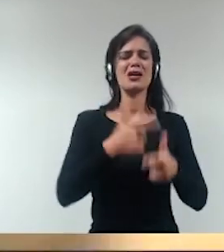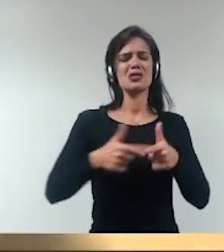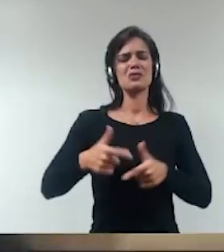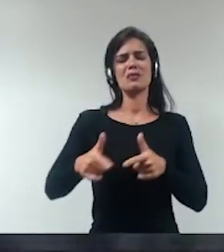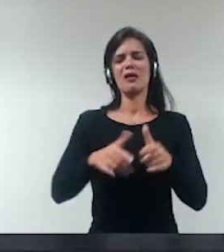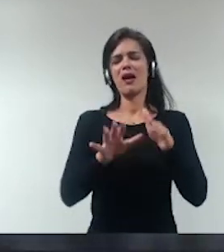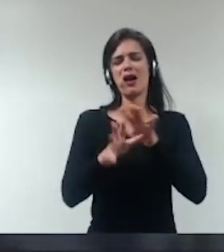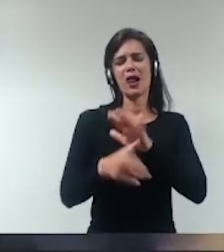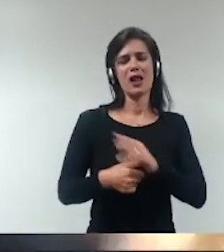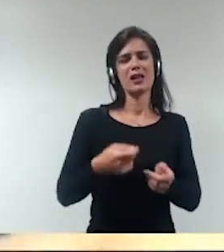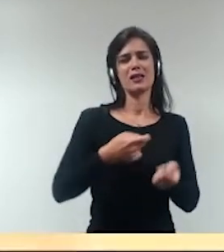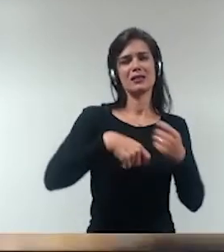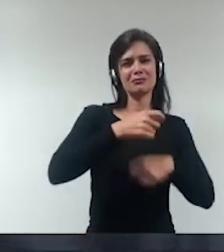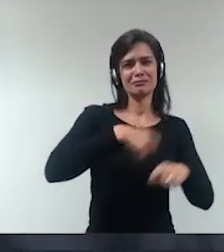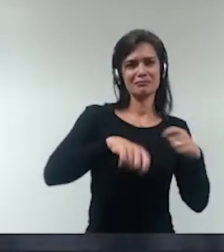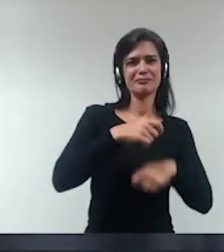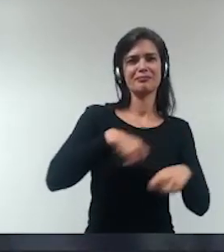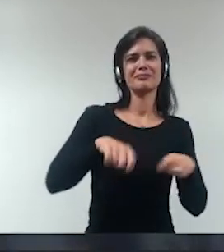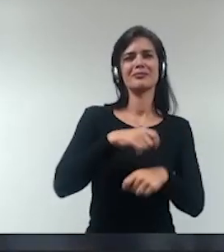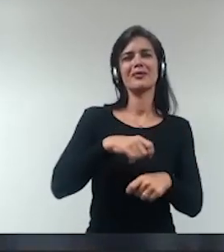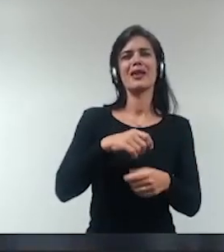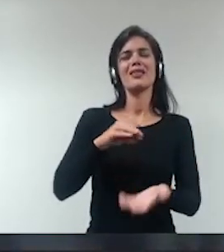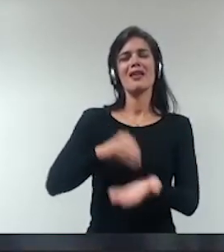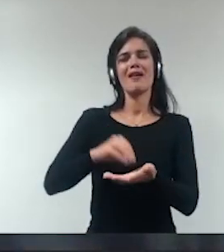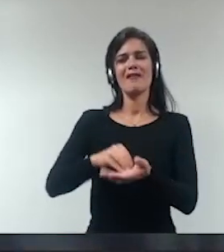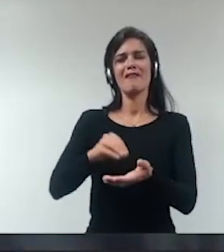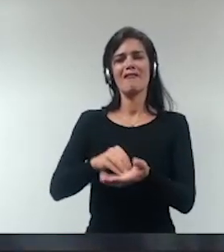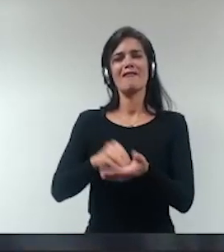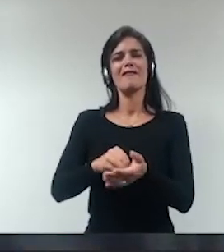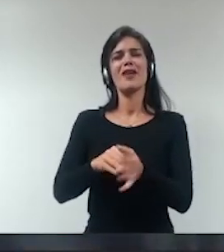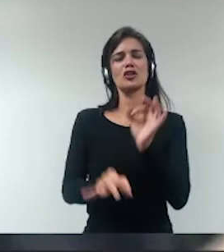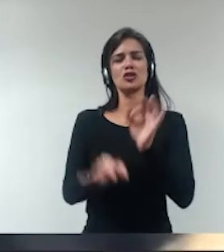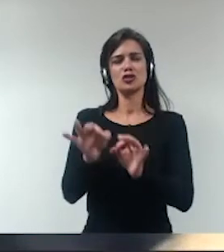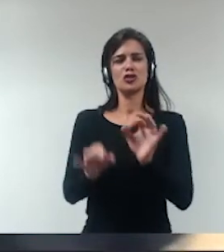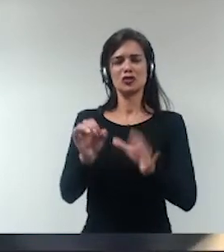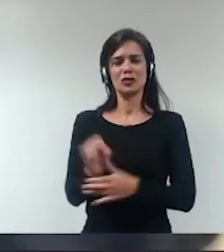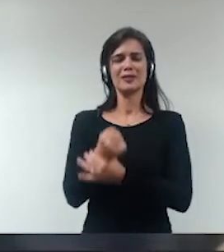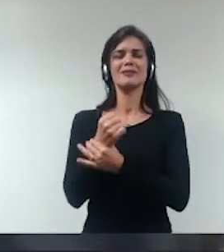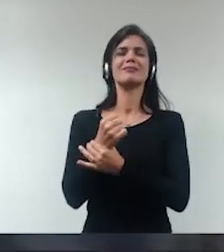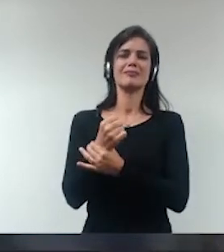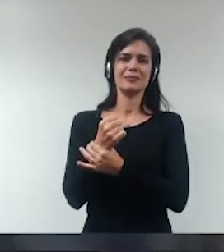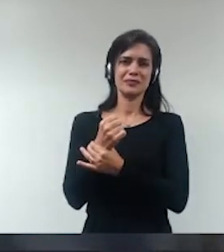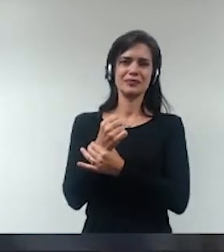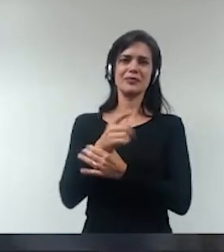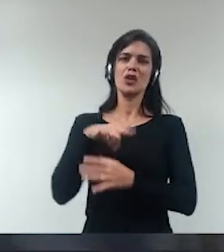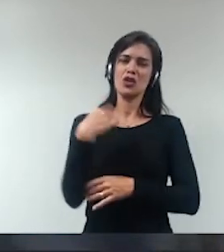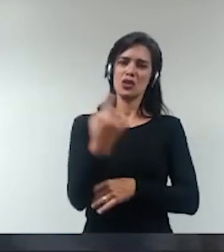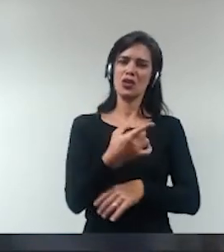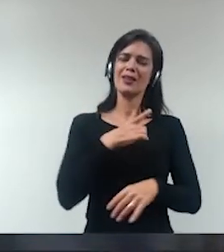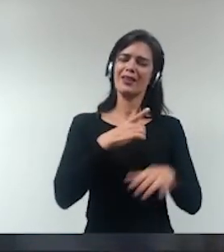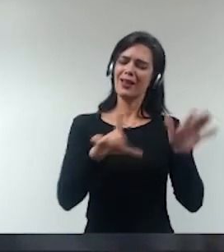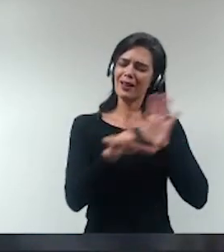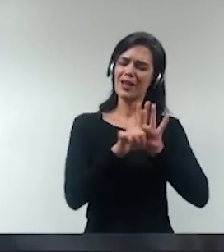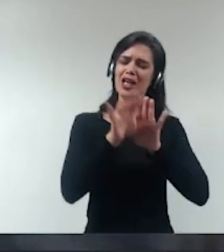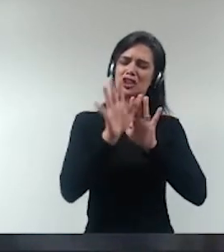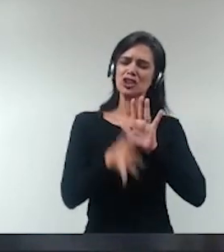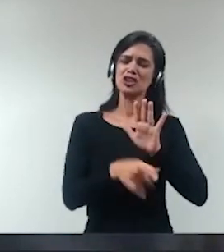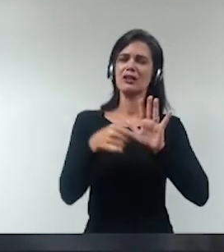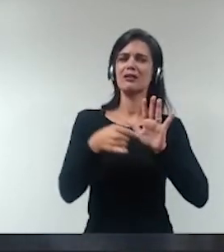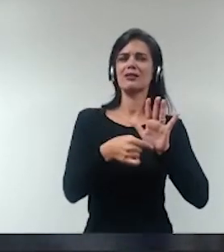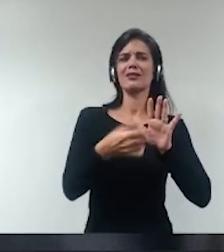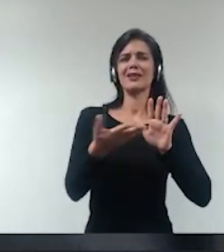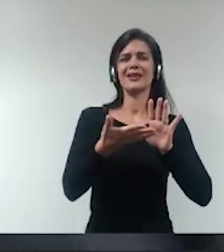insegurança jurídica que é um tema que merece ser abordado nós temos nós uma legislação que